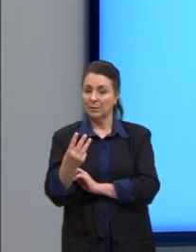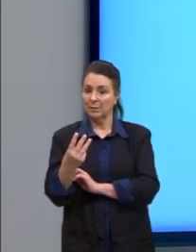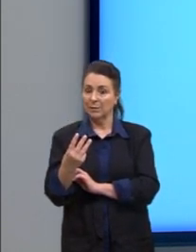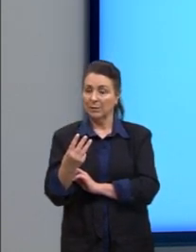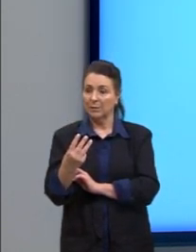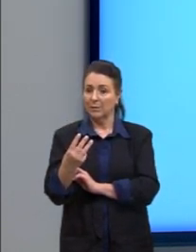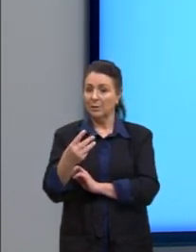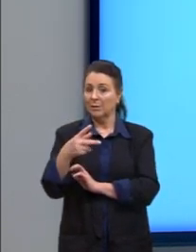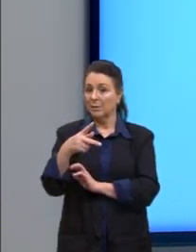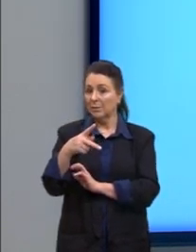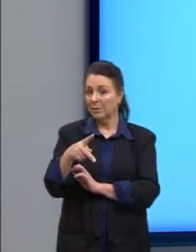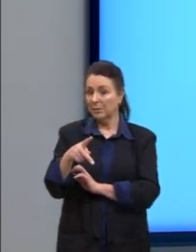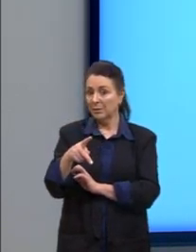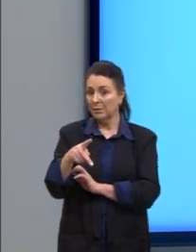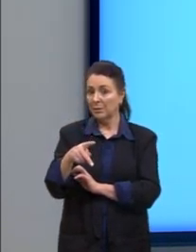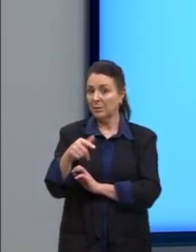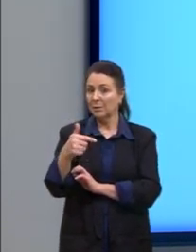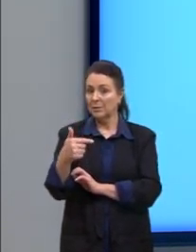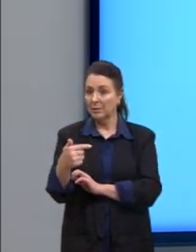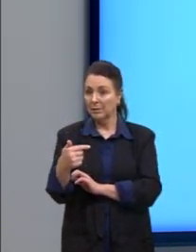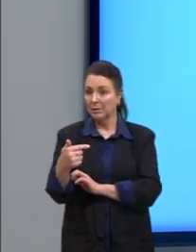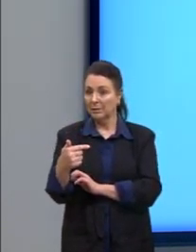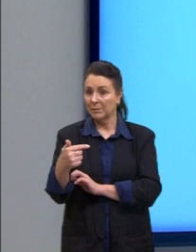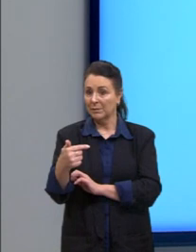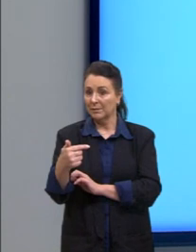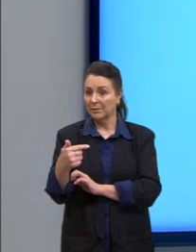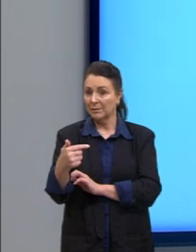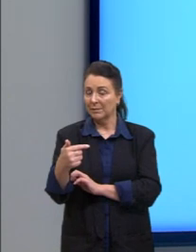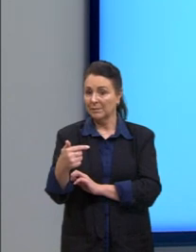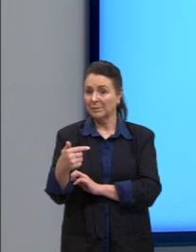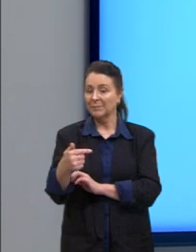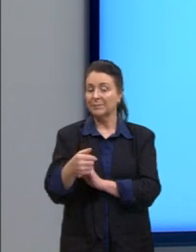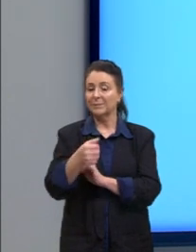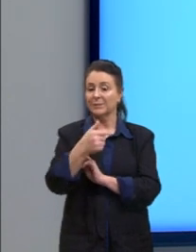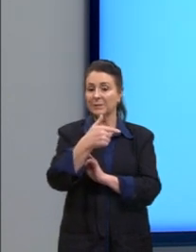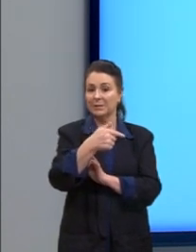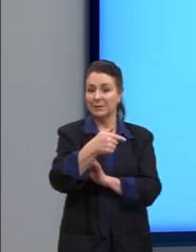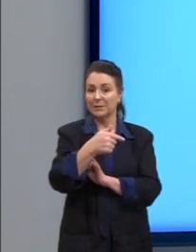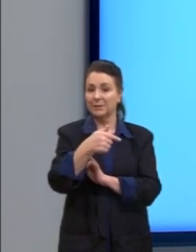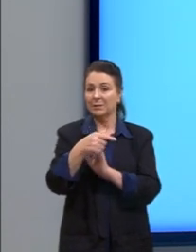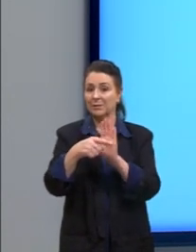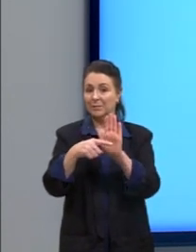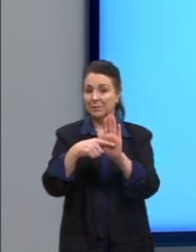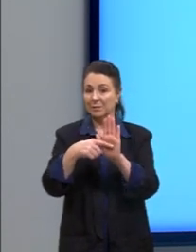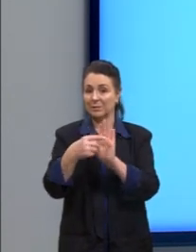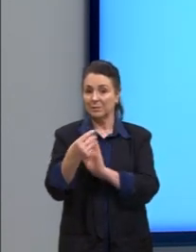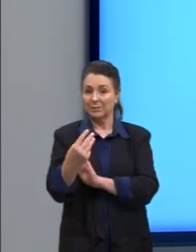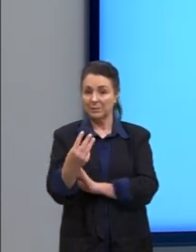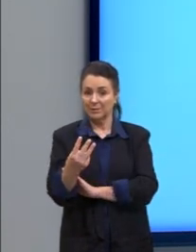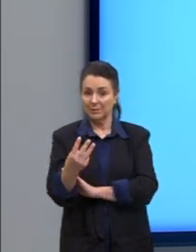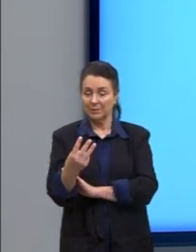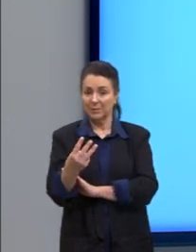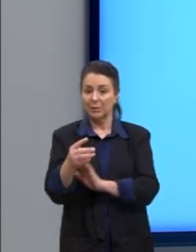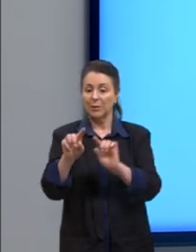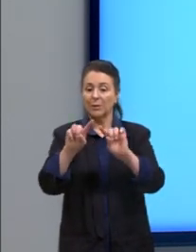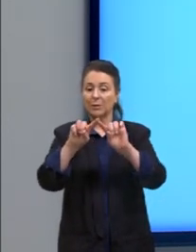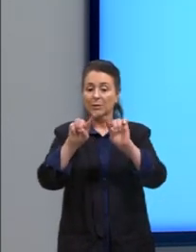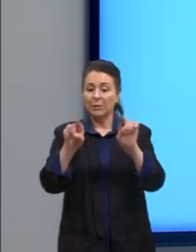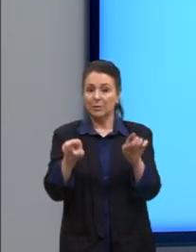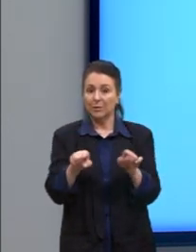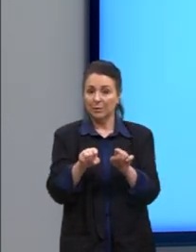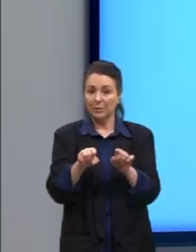ponto p, era igual a 7. Então, ficaria 7 menos 3. Esses dois parênteses ao